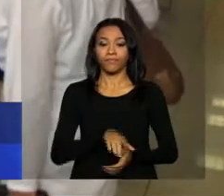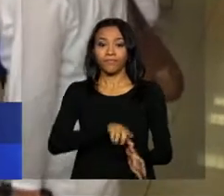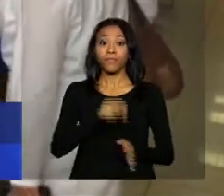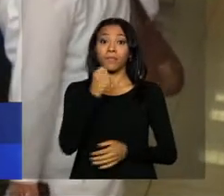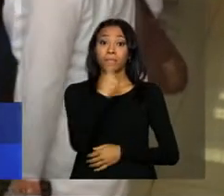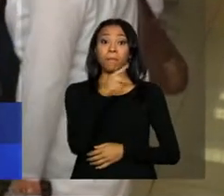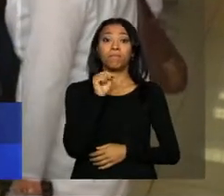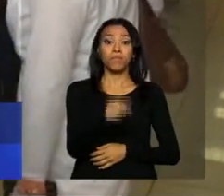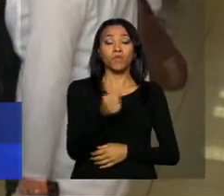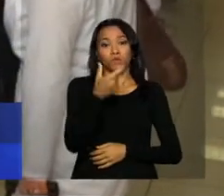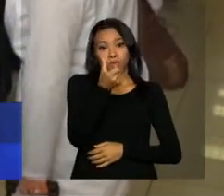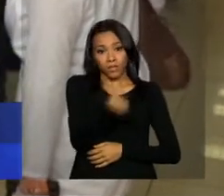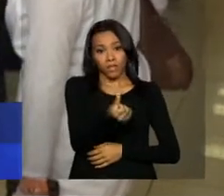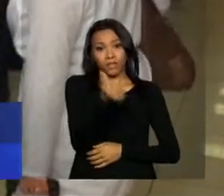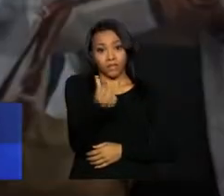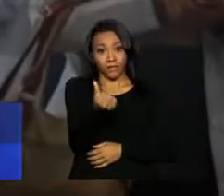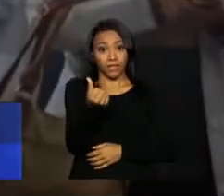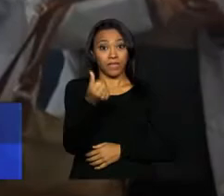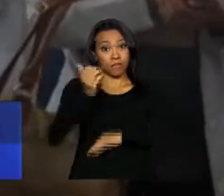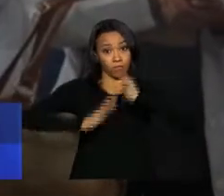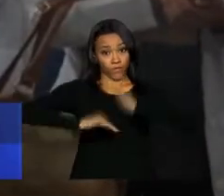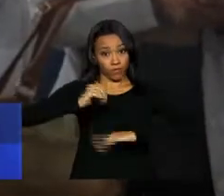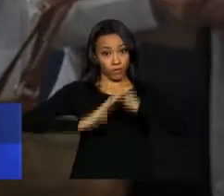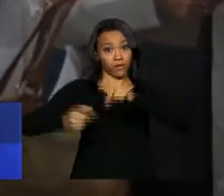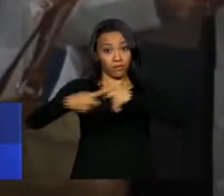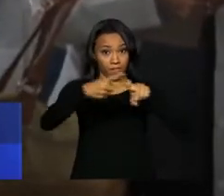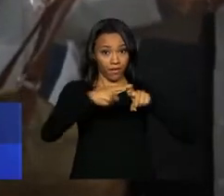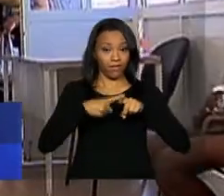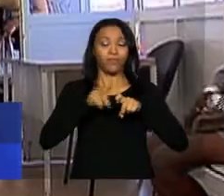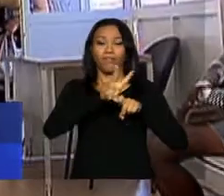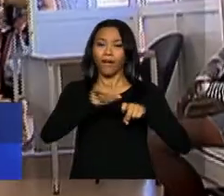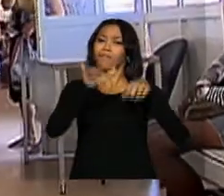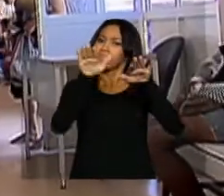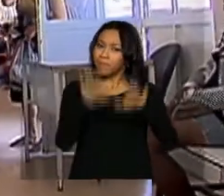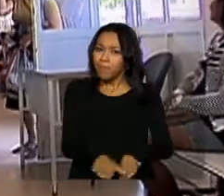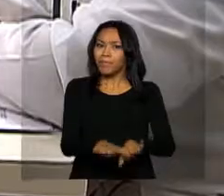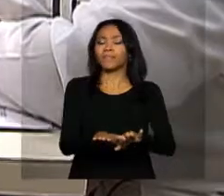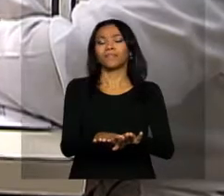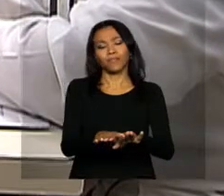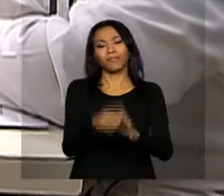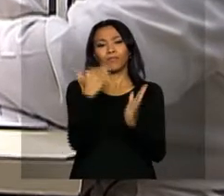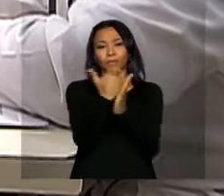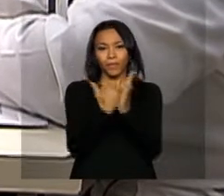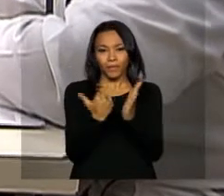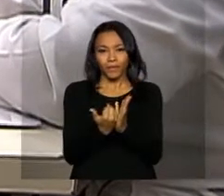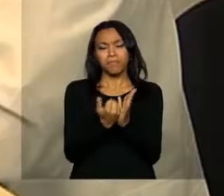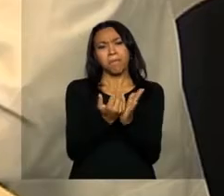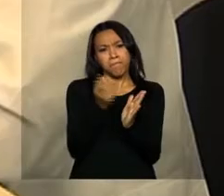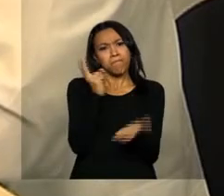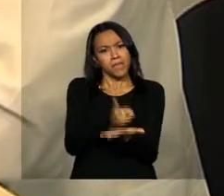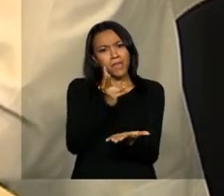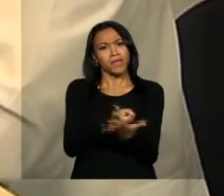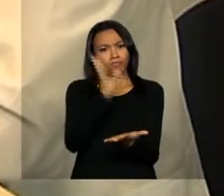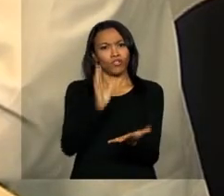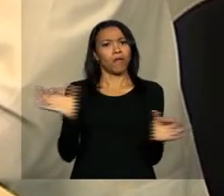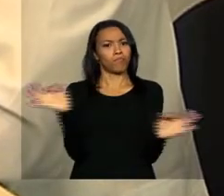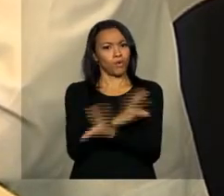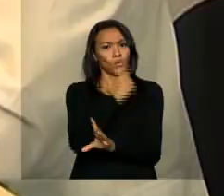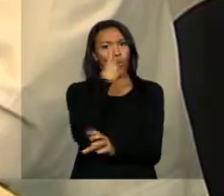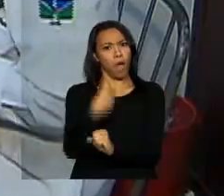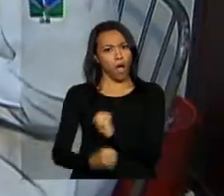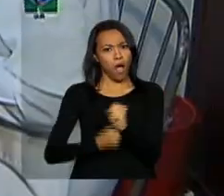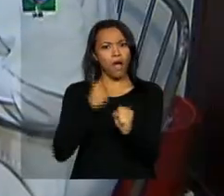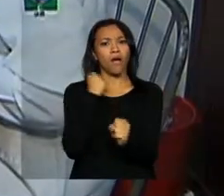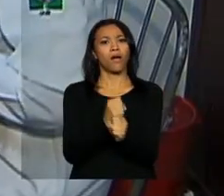1.266 profissionais brasileiros vão permanecer no Mais Médicos mesmo depois de completarem um período de